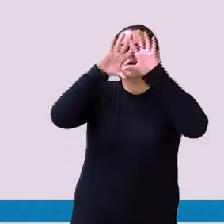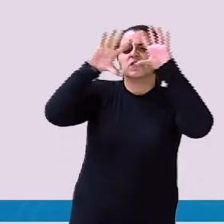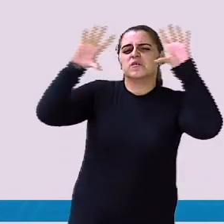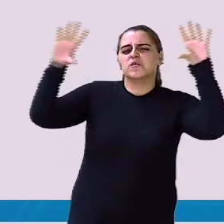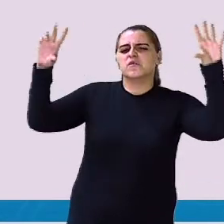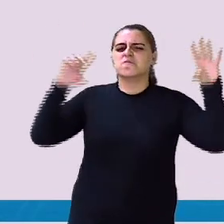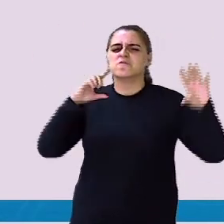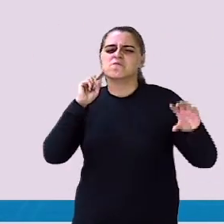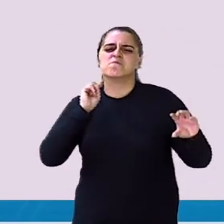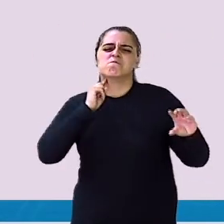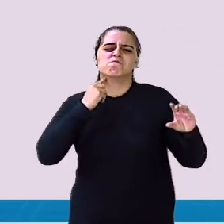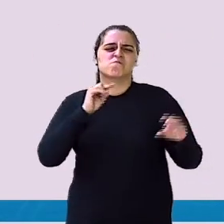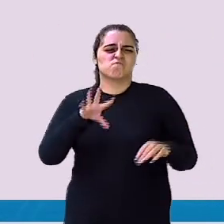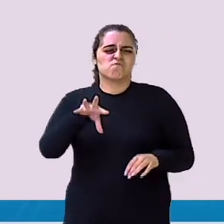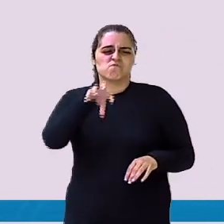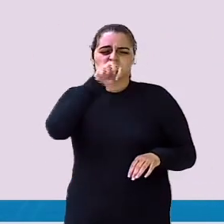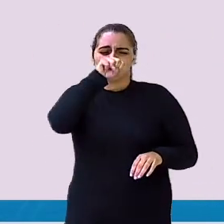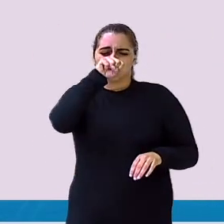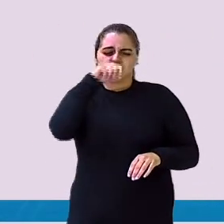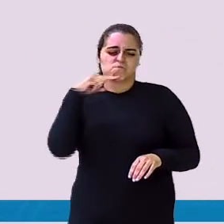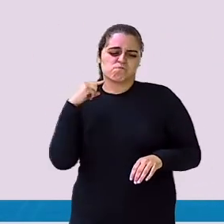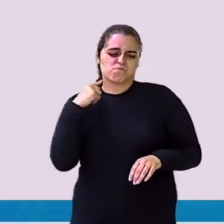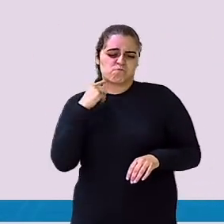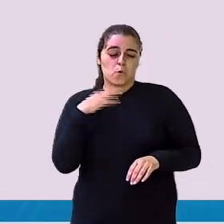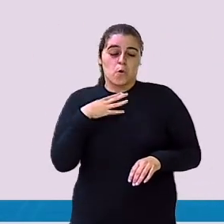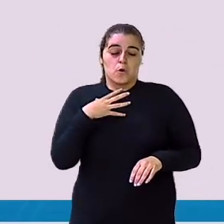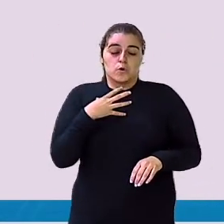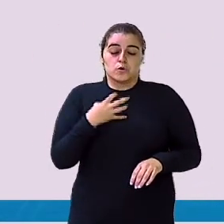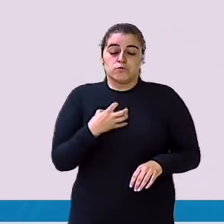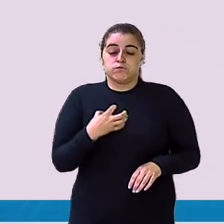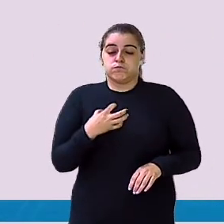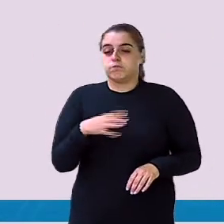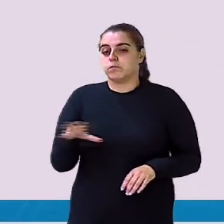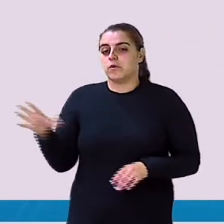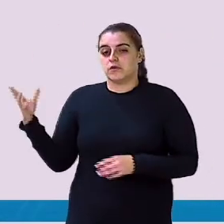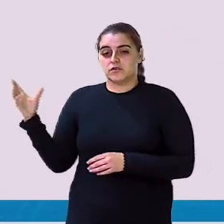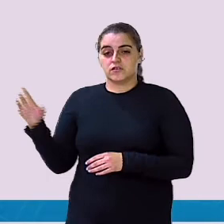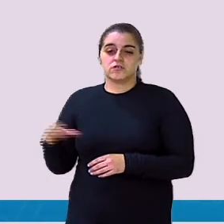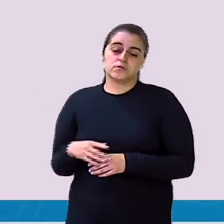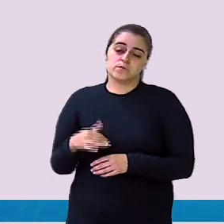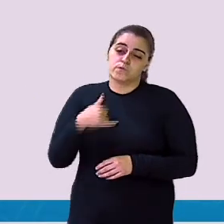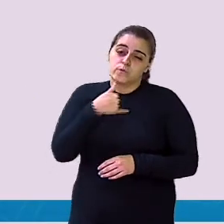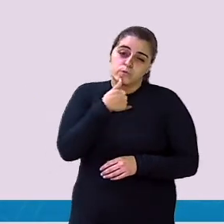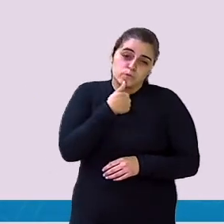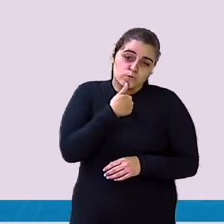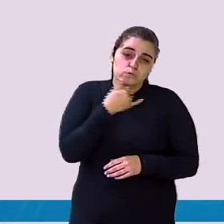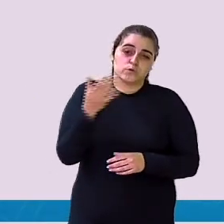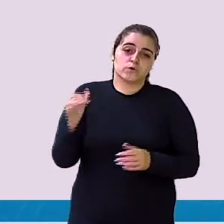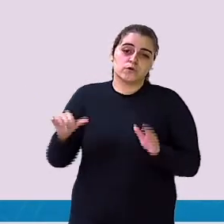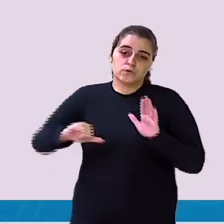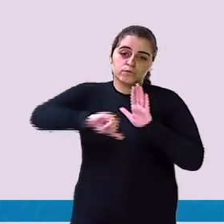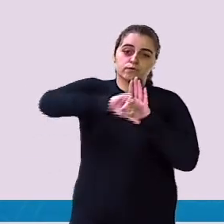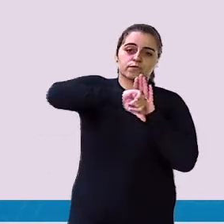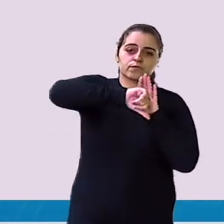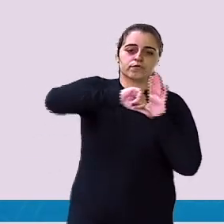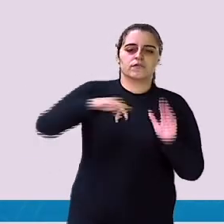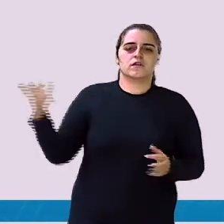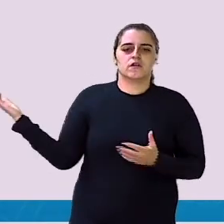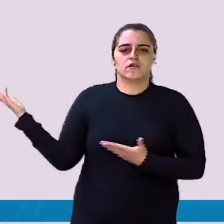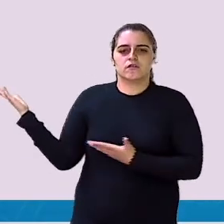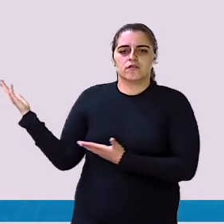céu O nosso ar Fica pesado Quando a gente vai respirar Isso é Infelizmente Atitudes negativas